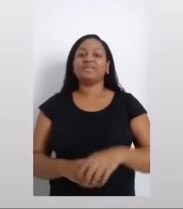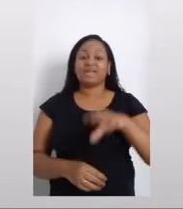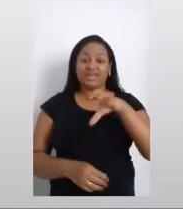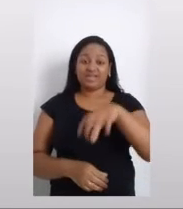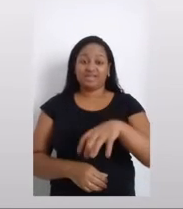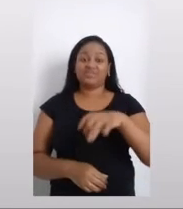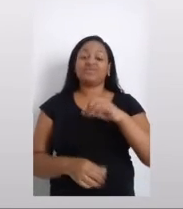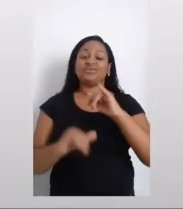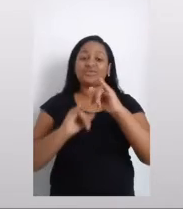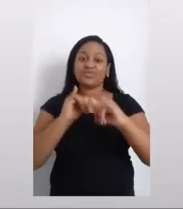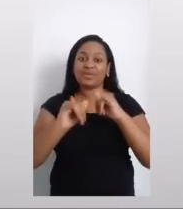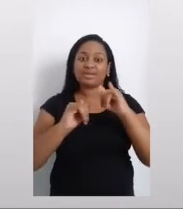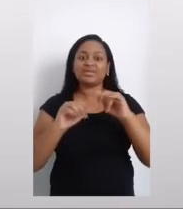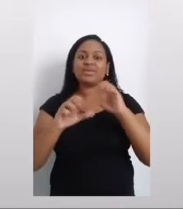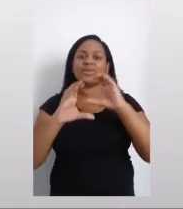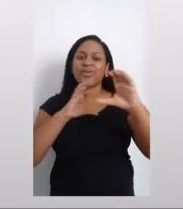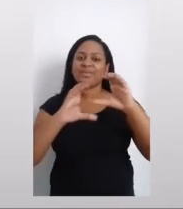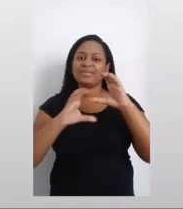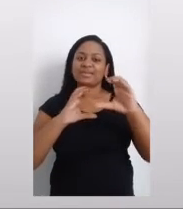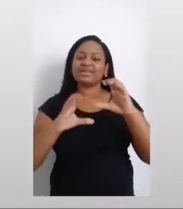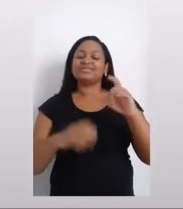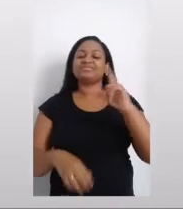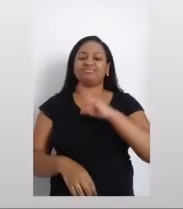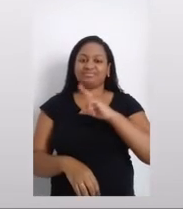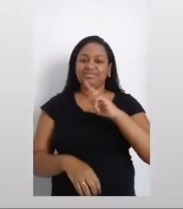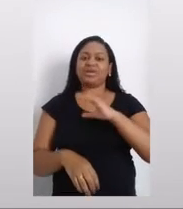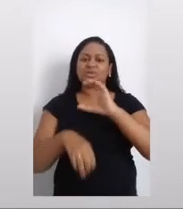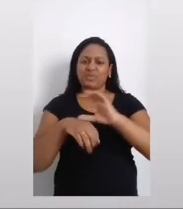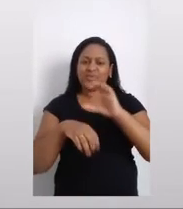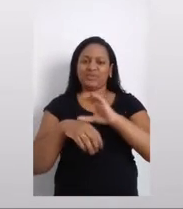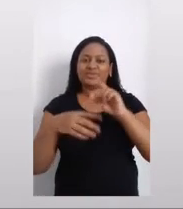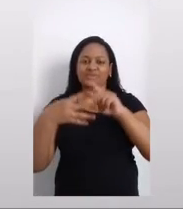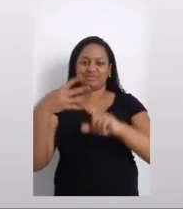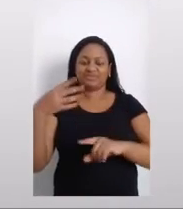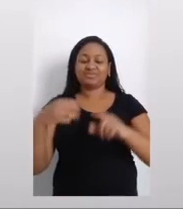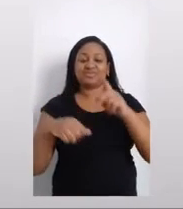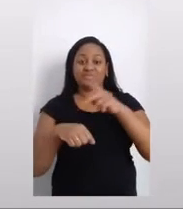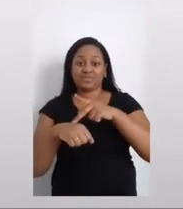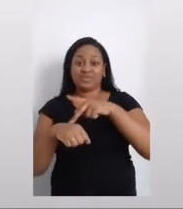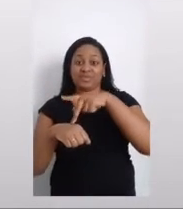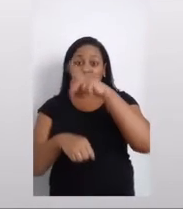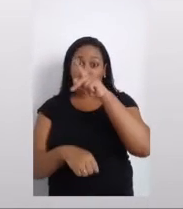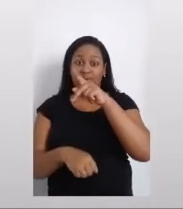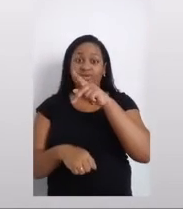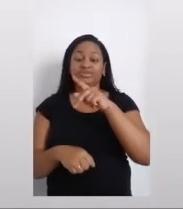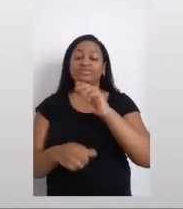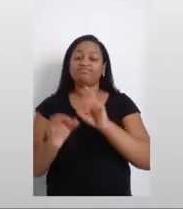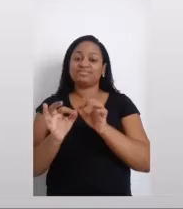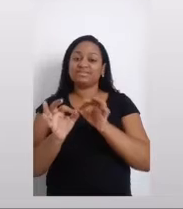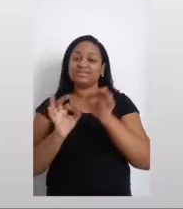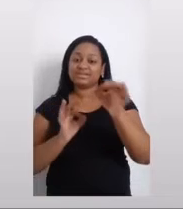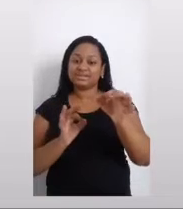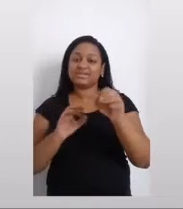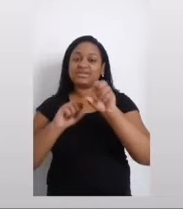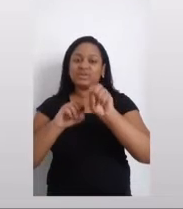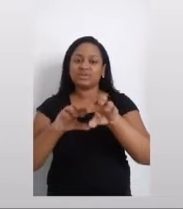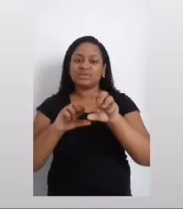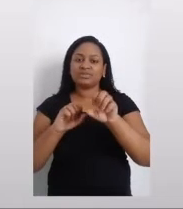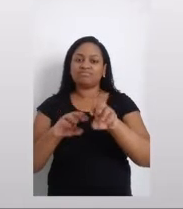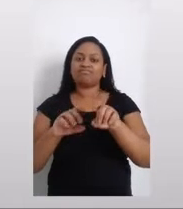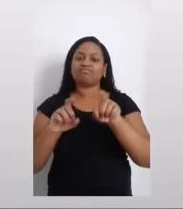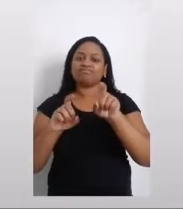no eixo de informação e comunicação, destacamos o curso de pós-graduação à distância em